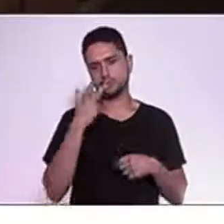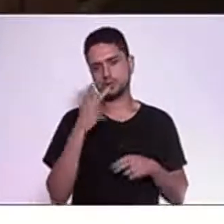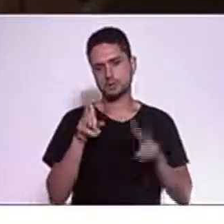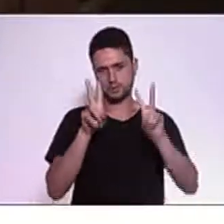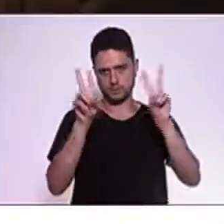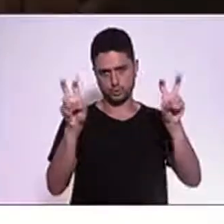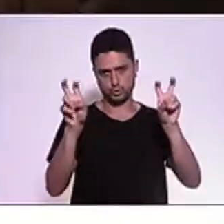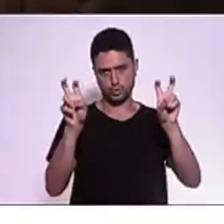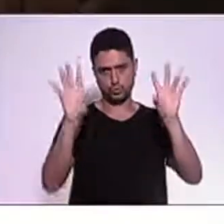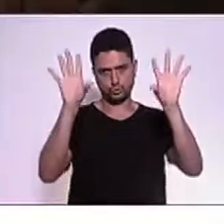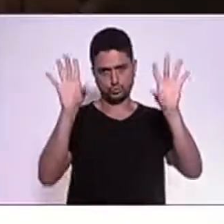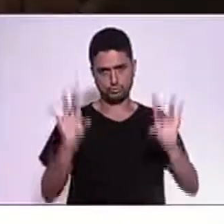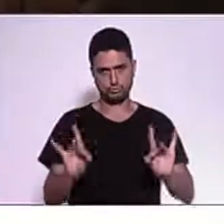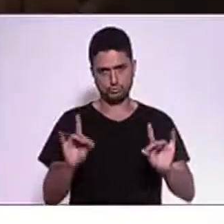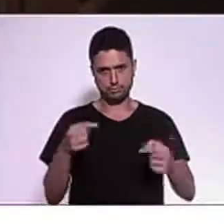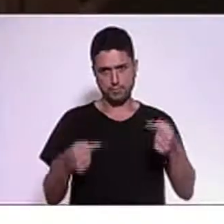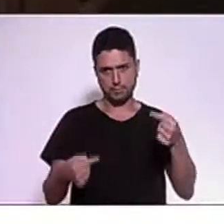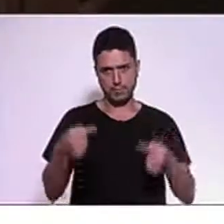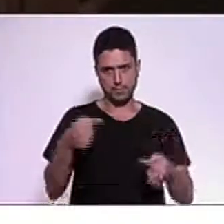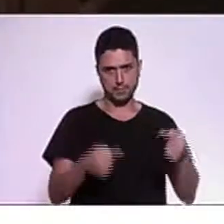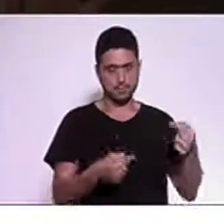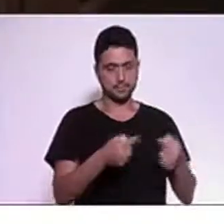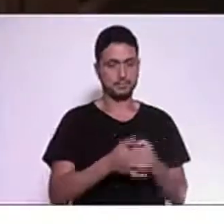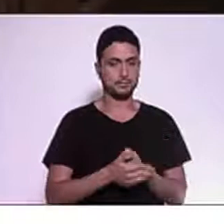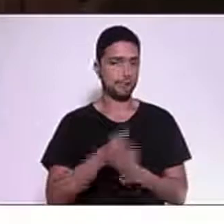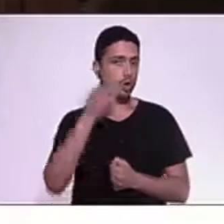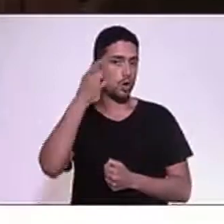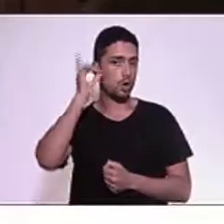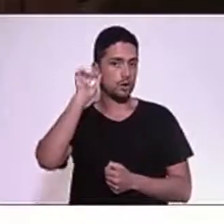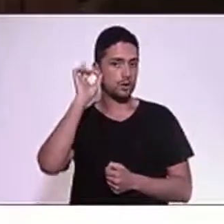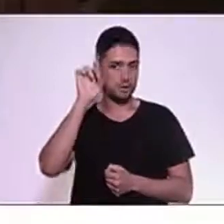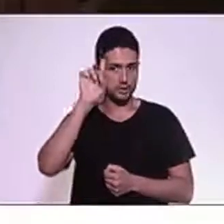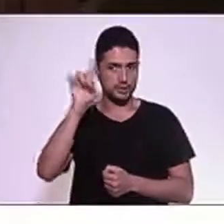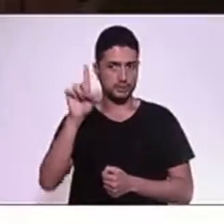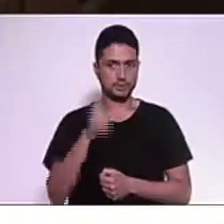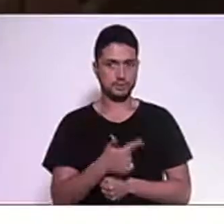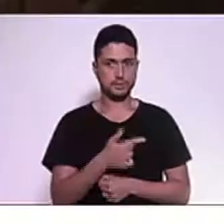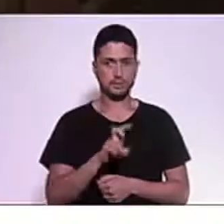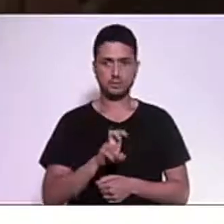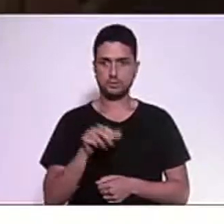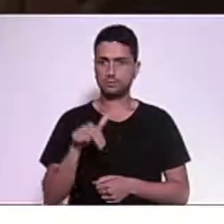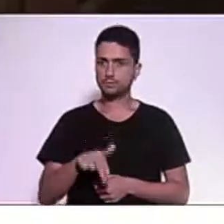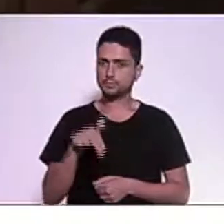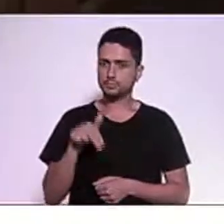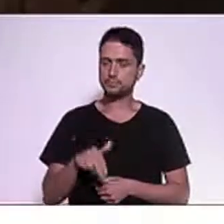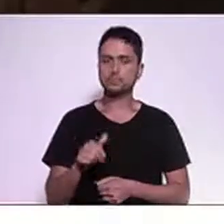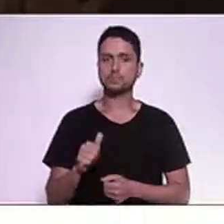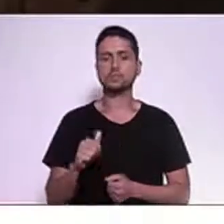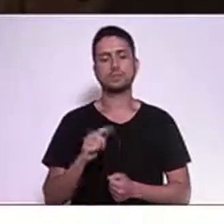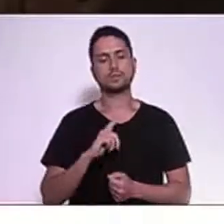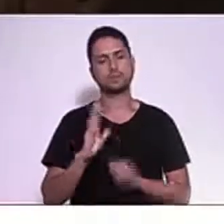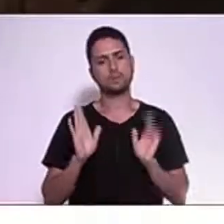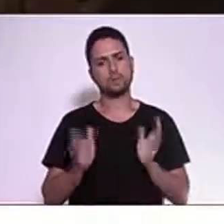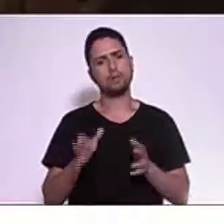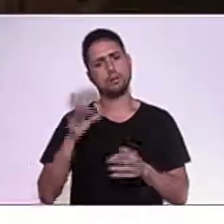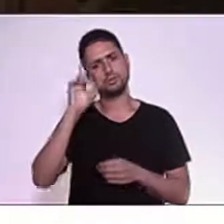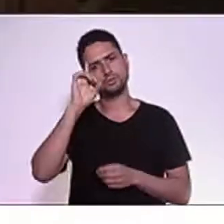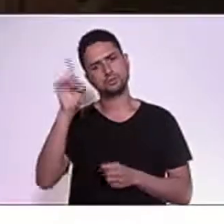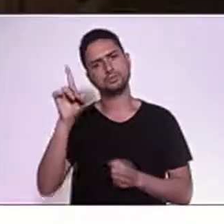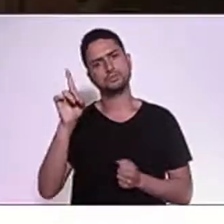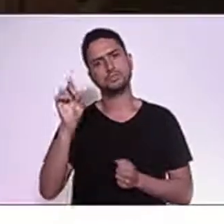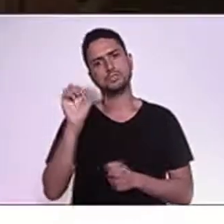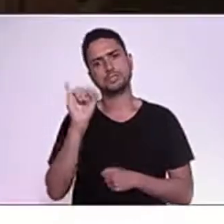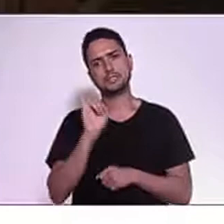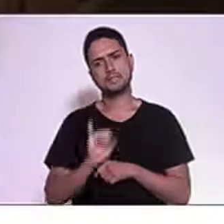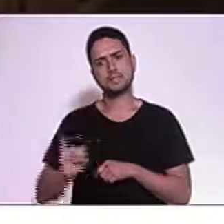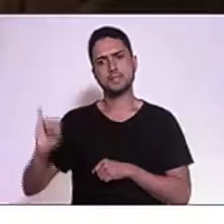debate. Ainda ontem, 25 de novembro, a gente tem o Dia Internacional de Combate